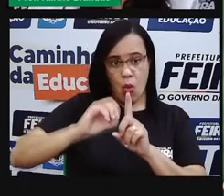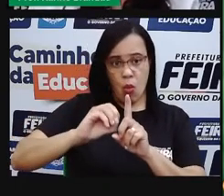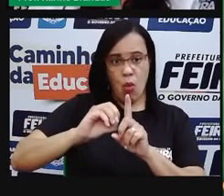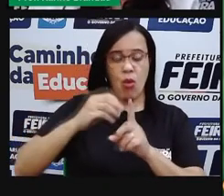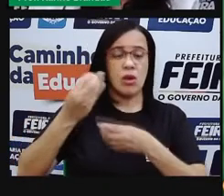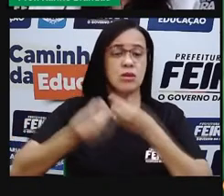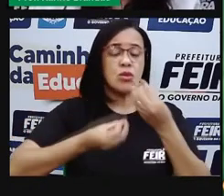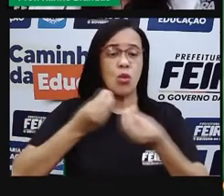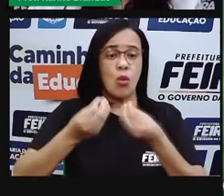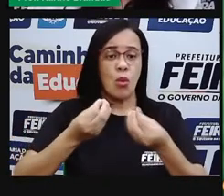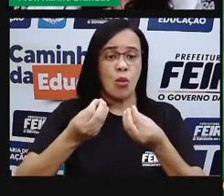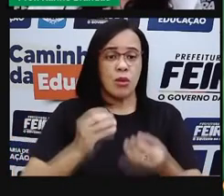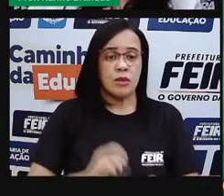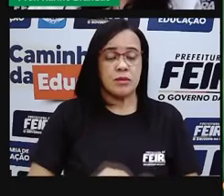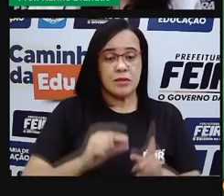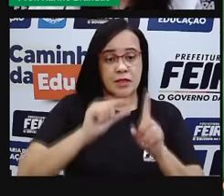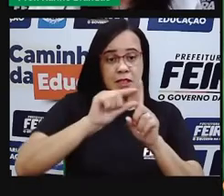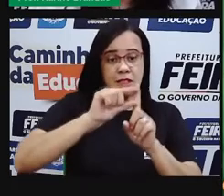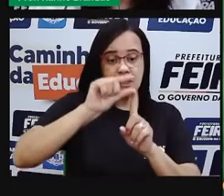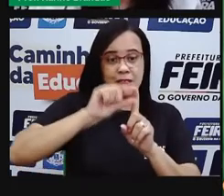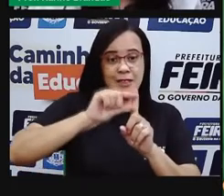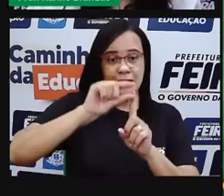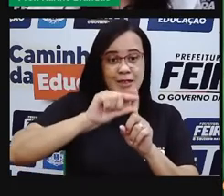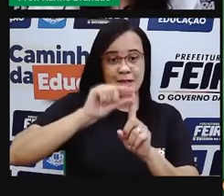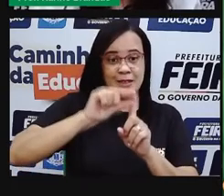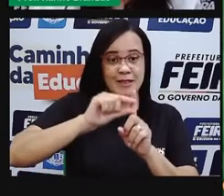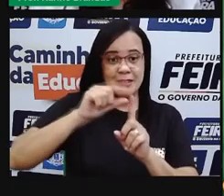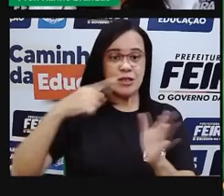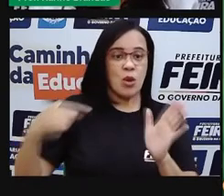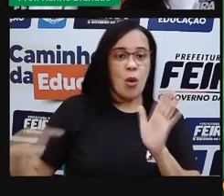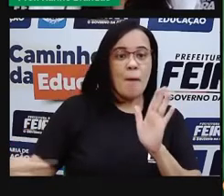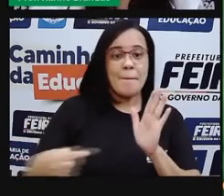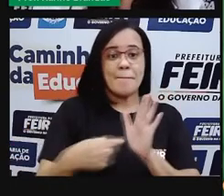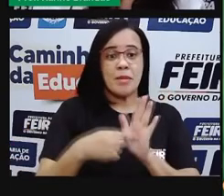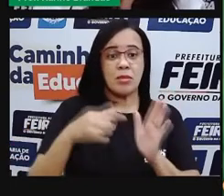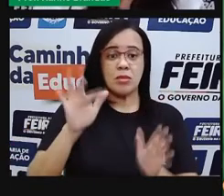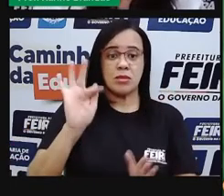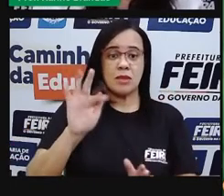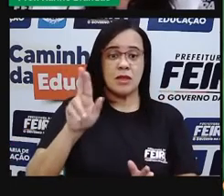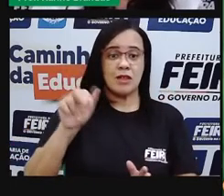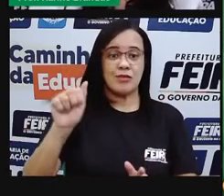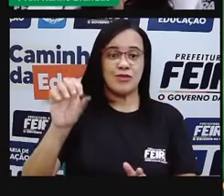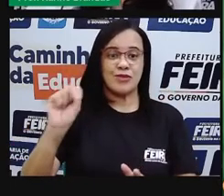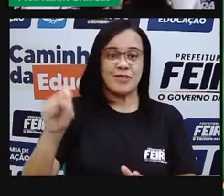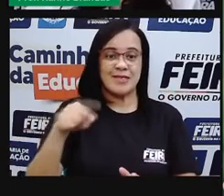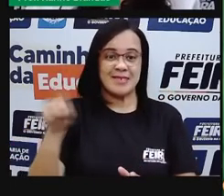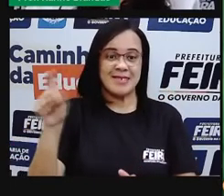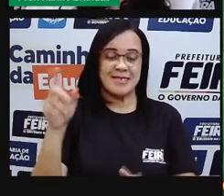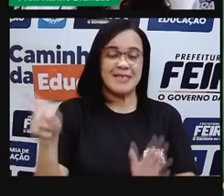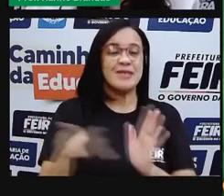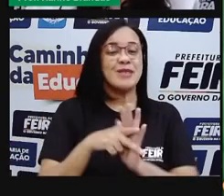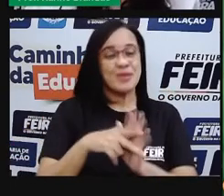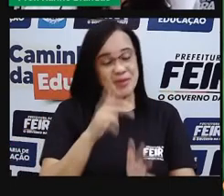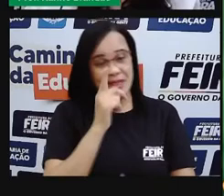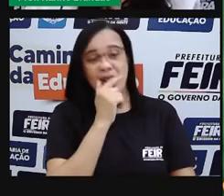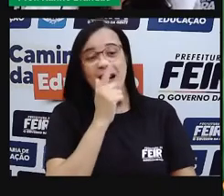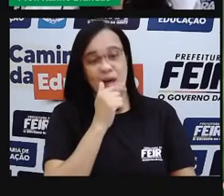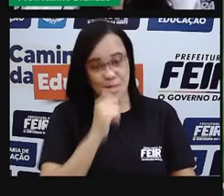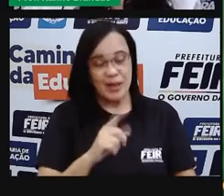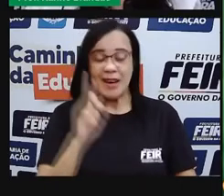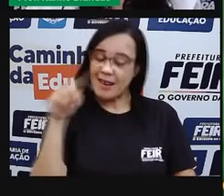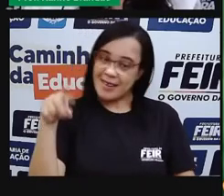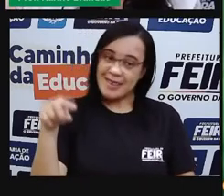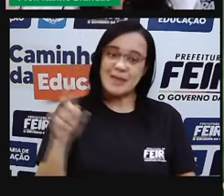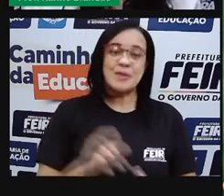é a temperatura do ponto de fusão da água. E a água também